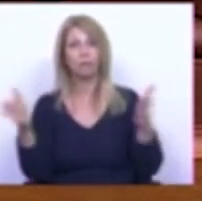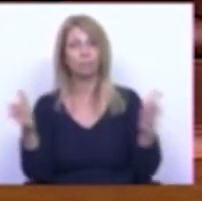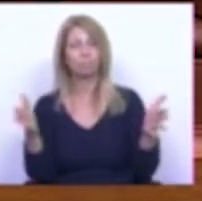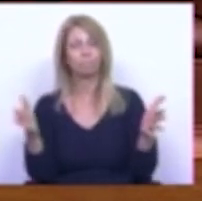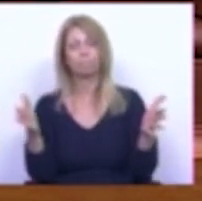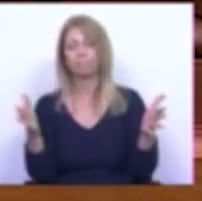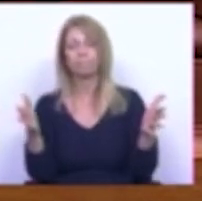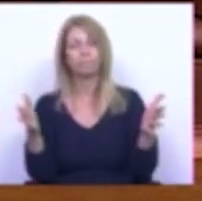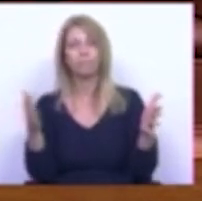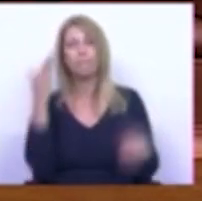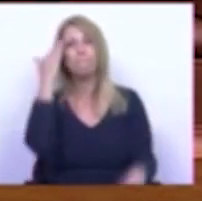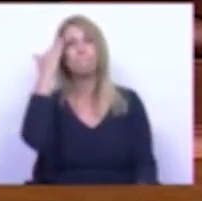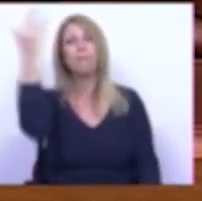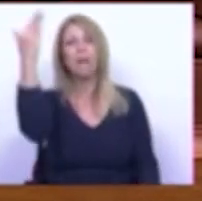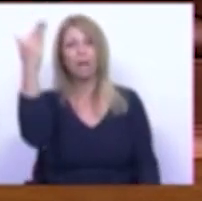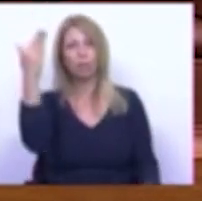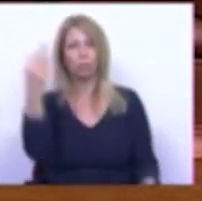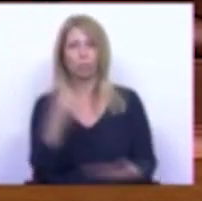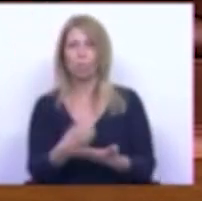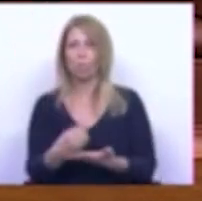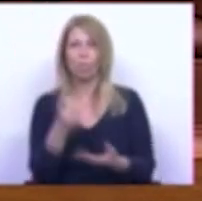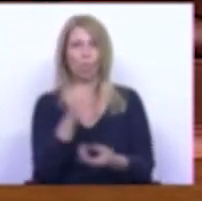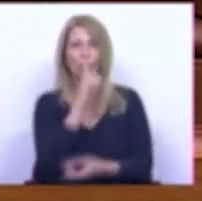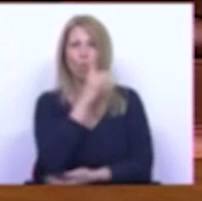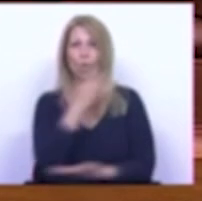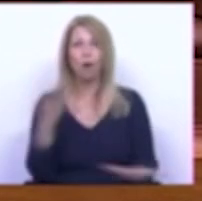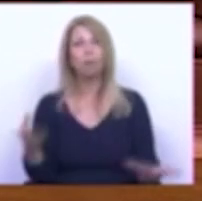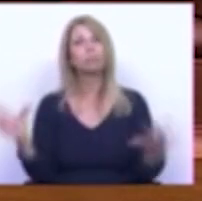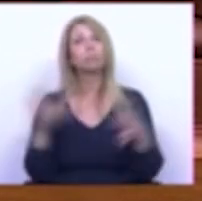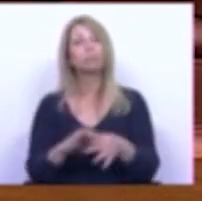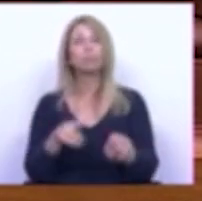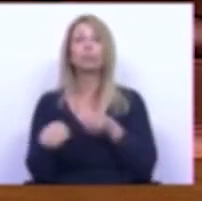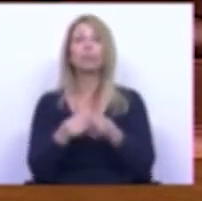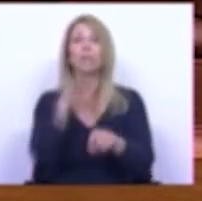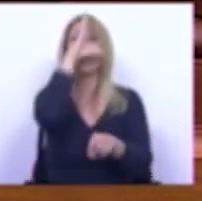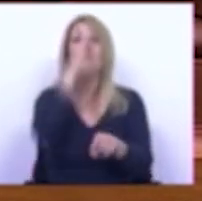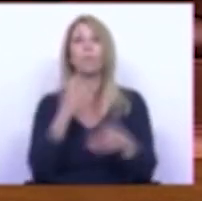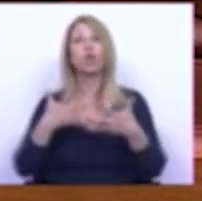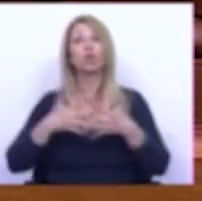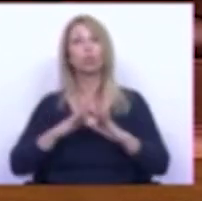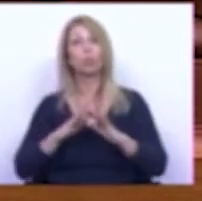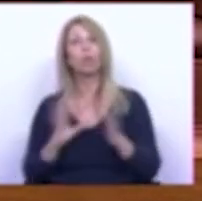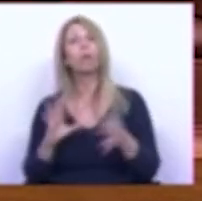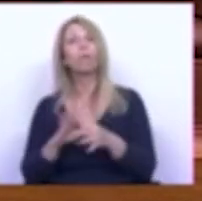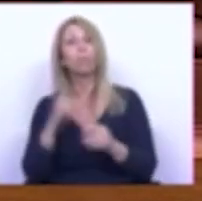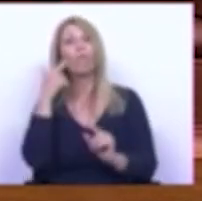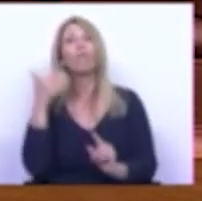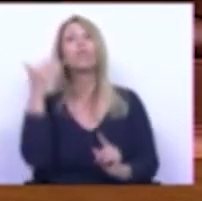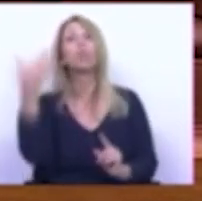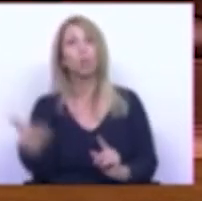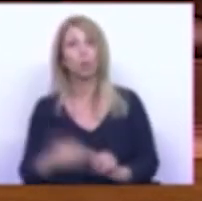qualquer mérito em termos de uma política governamental estruturada com reflexos para o futuro